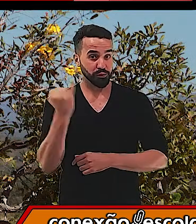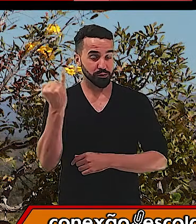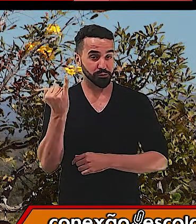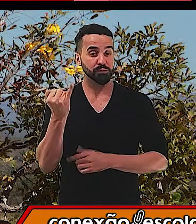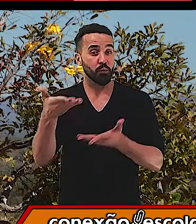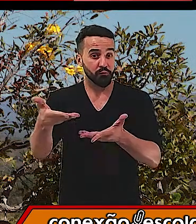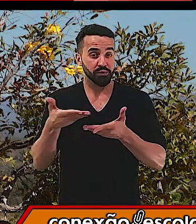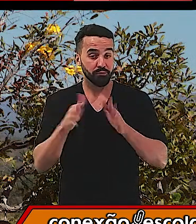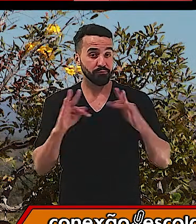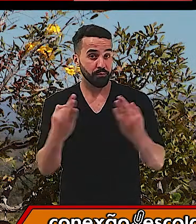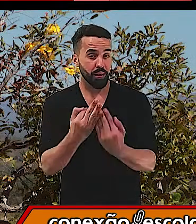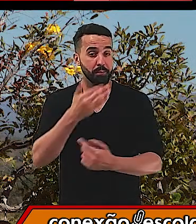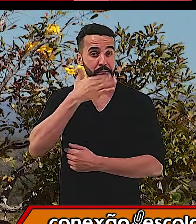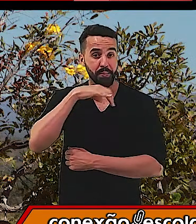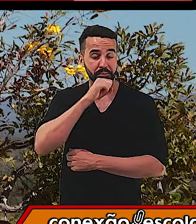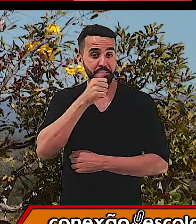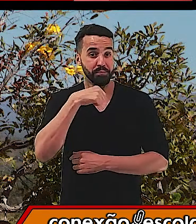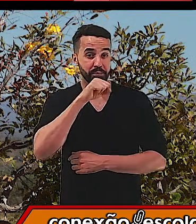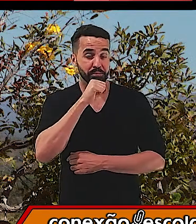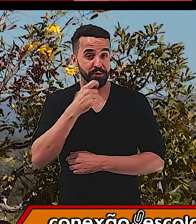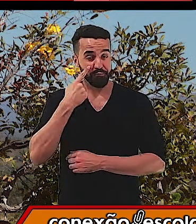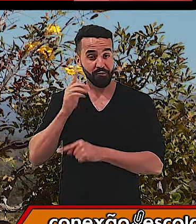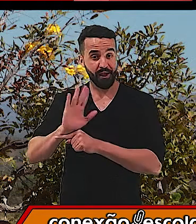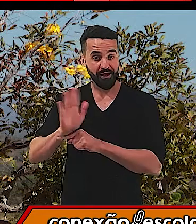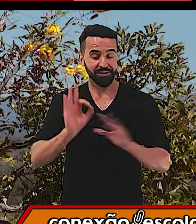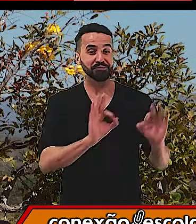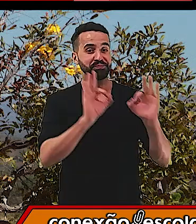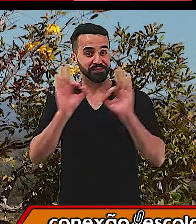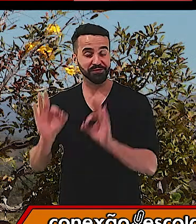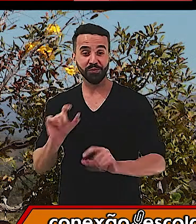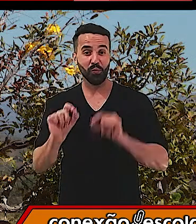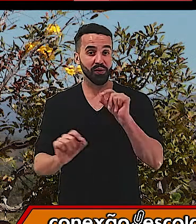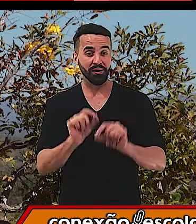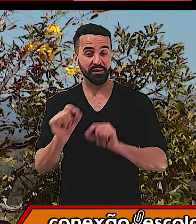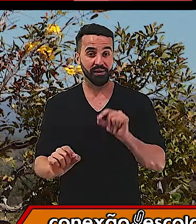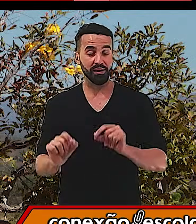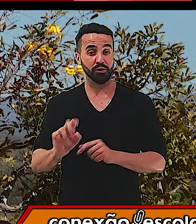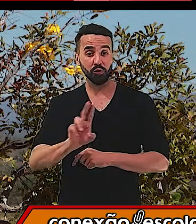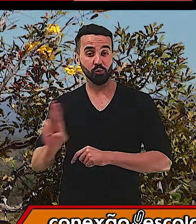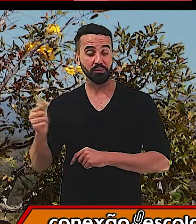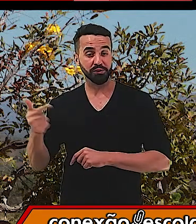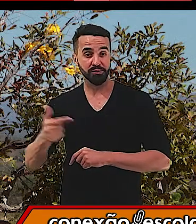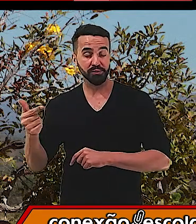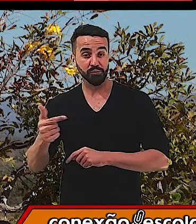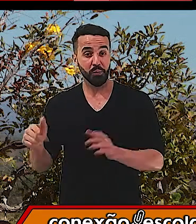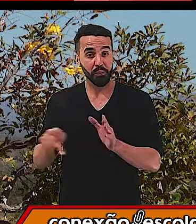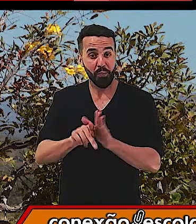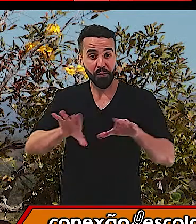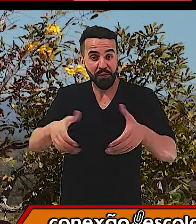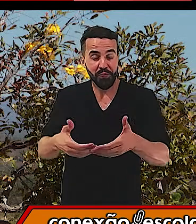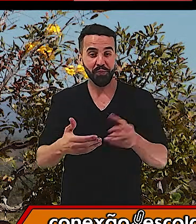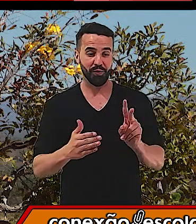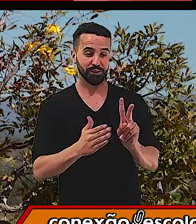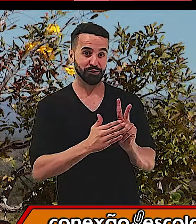o papai e a mamãe para poder assistir aqui também. Que é sobre um sobrenome indígena, por